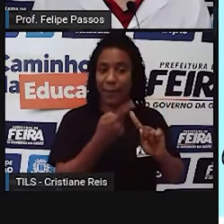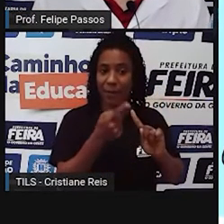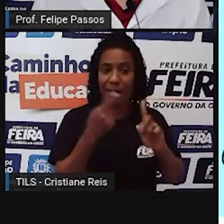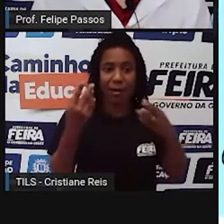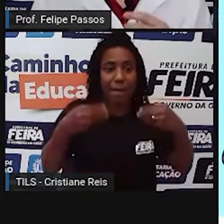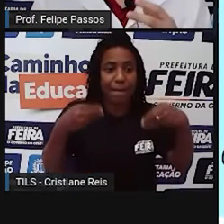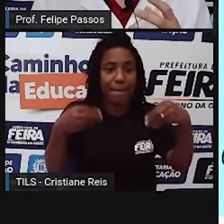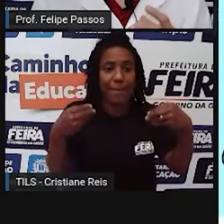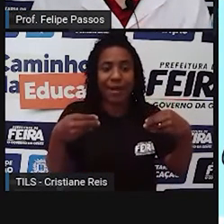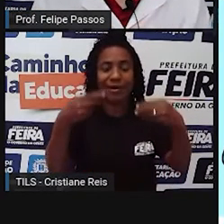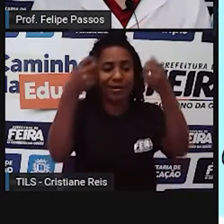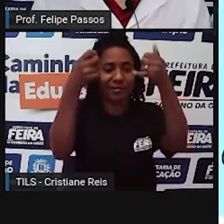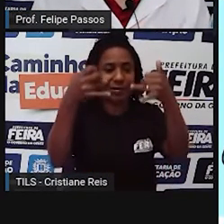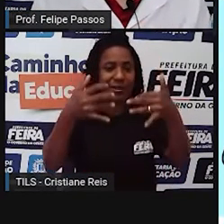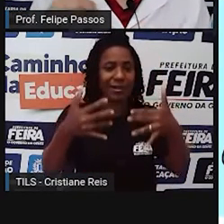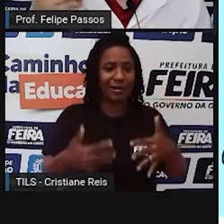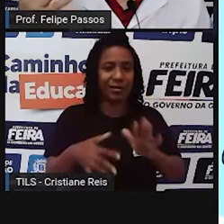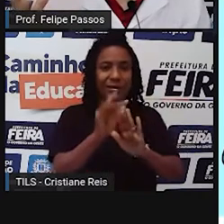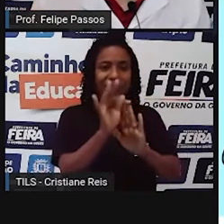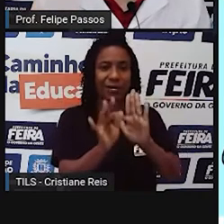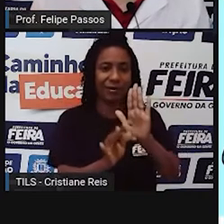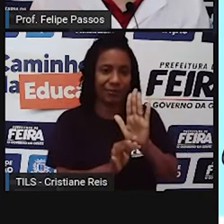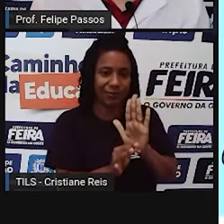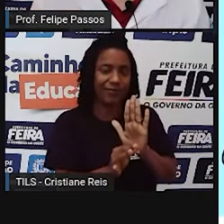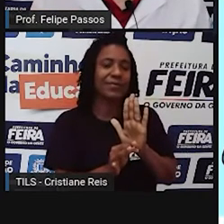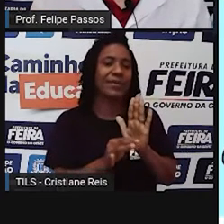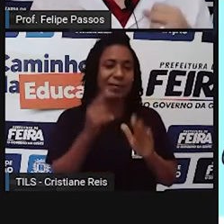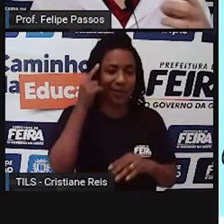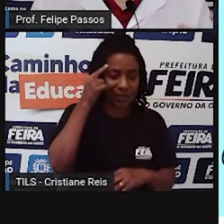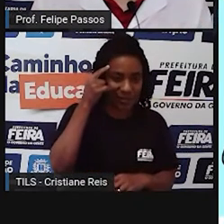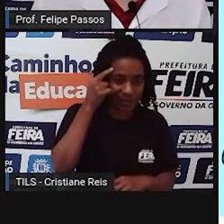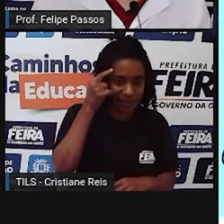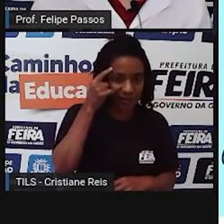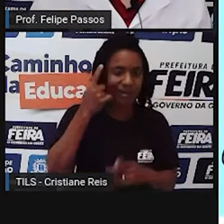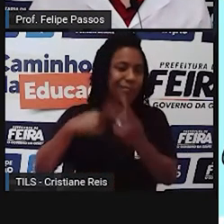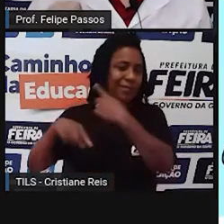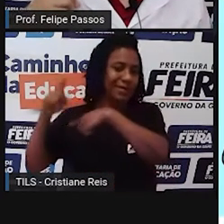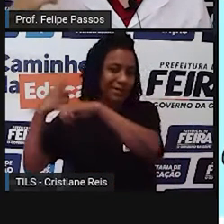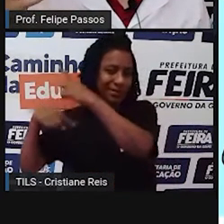texto que fala assim, pensando no contexto que a gente viveu,